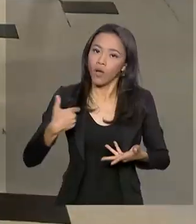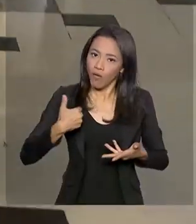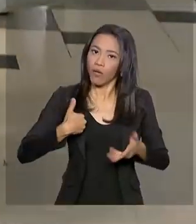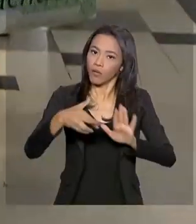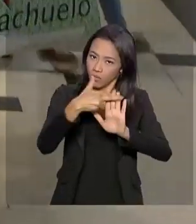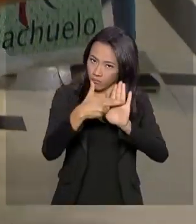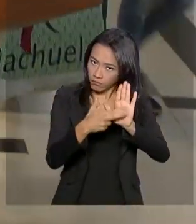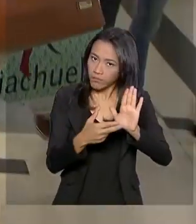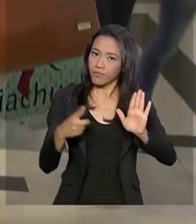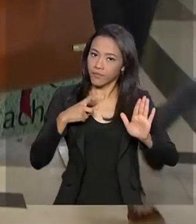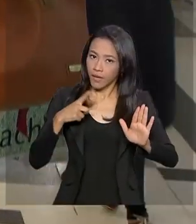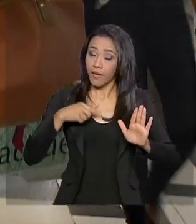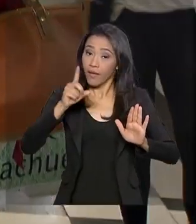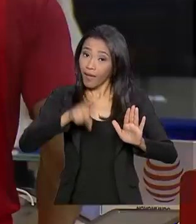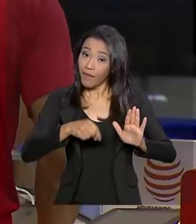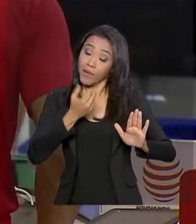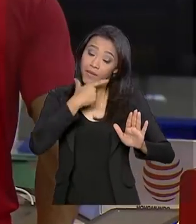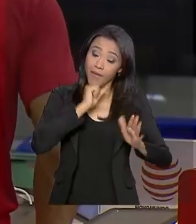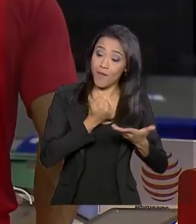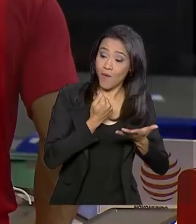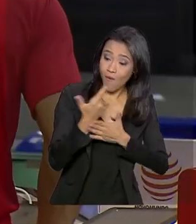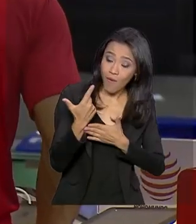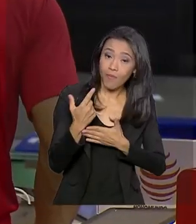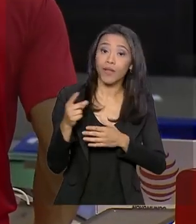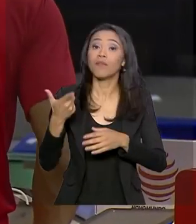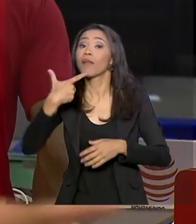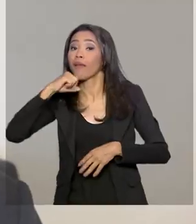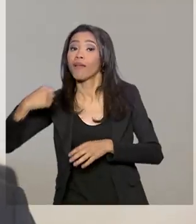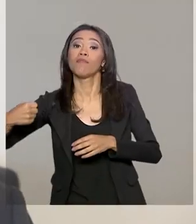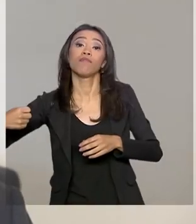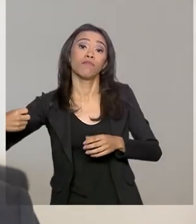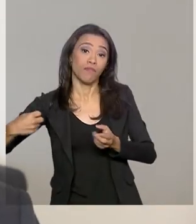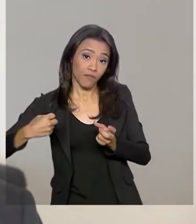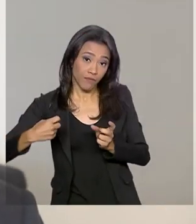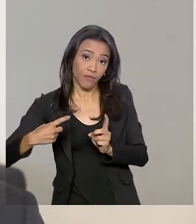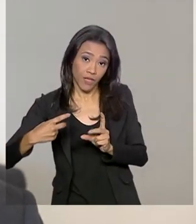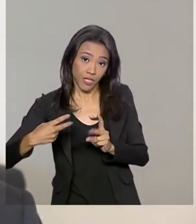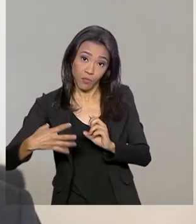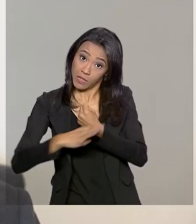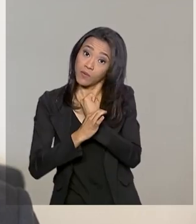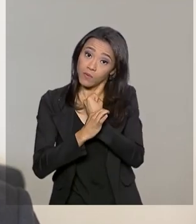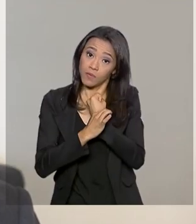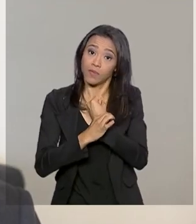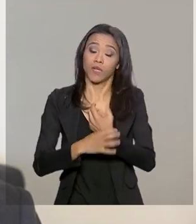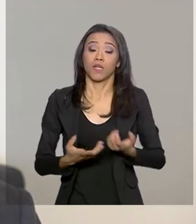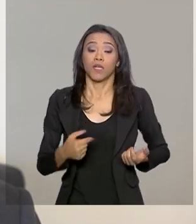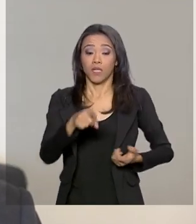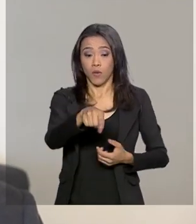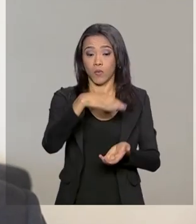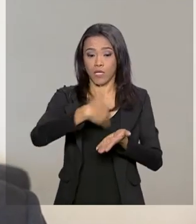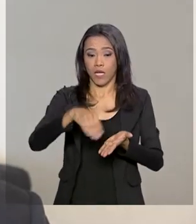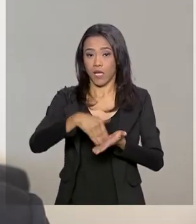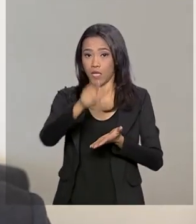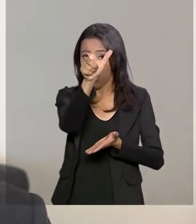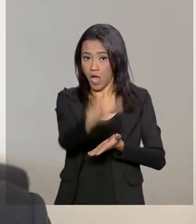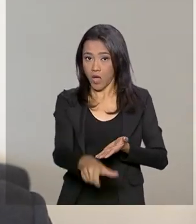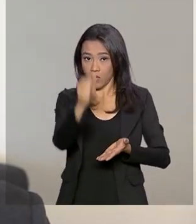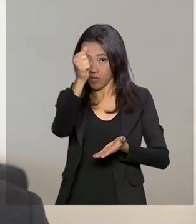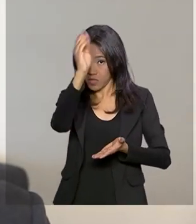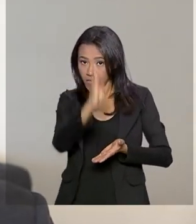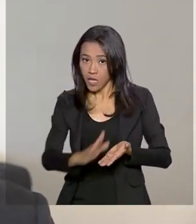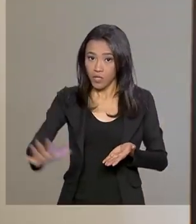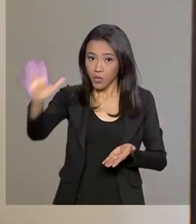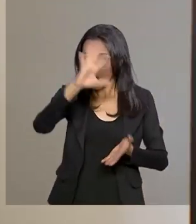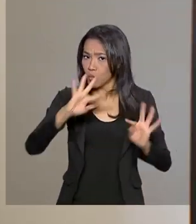Uma vantagem para quem compra e também para quem vende. Segundo o secretário nacional do consumidor, todo o mercado foi